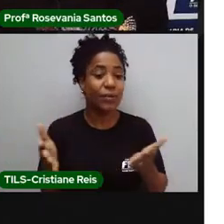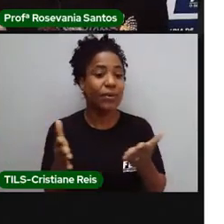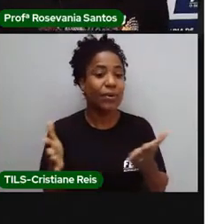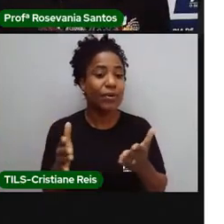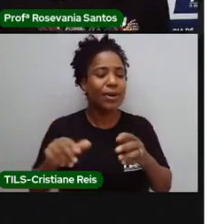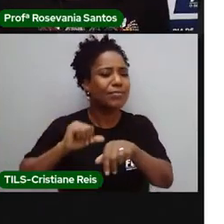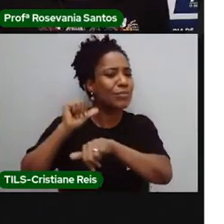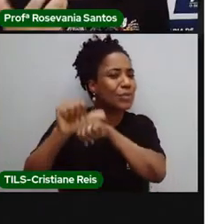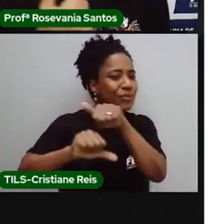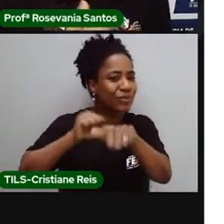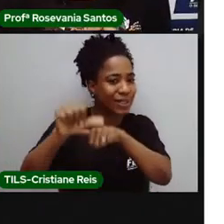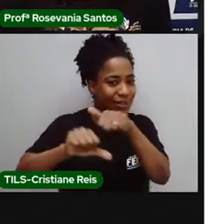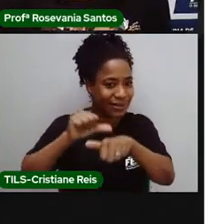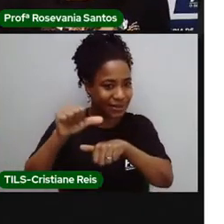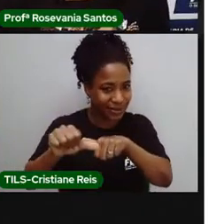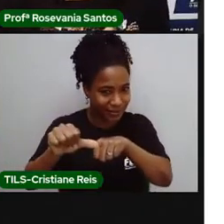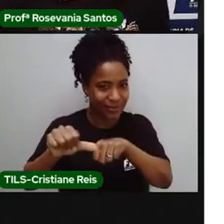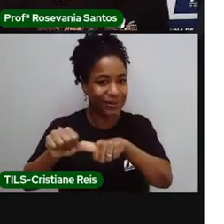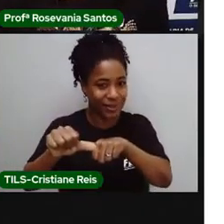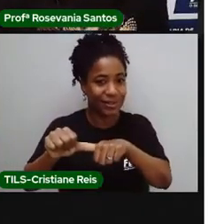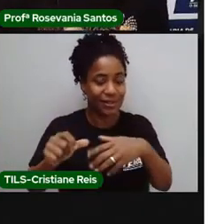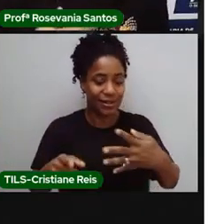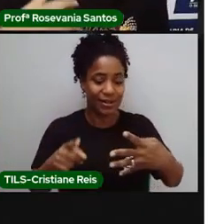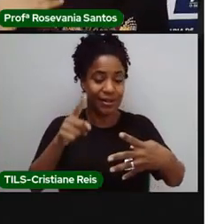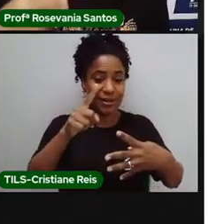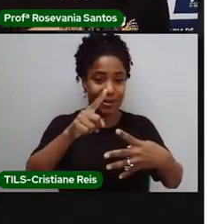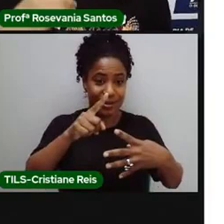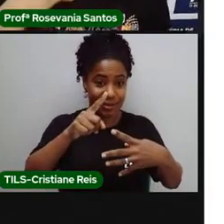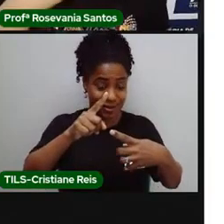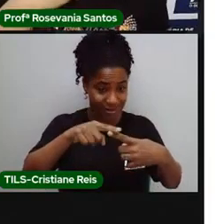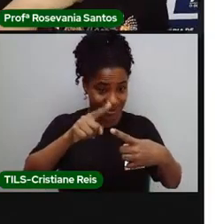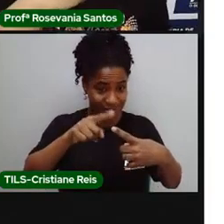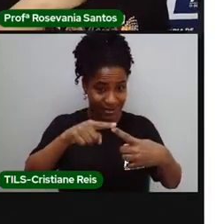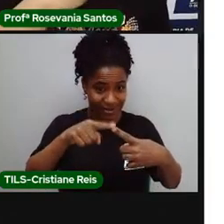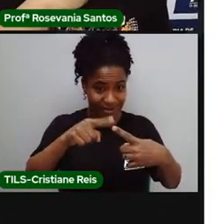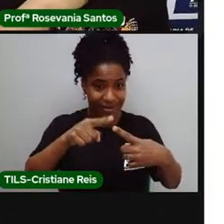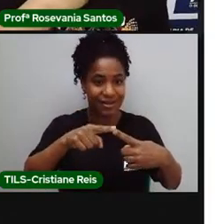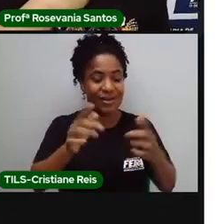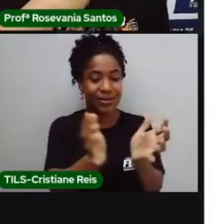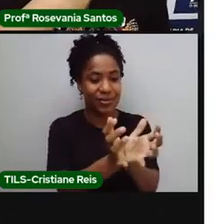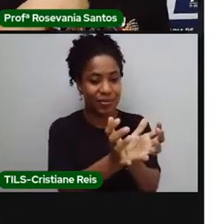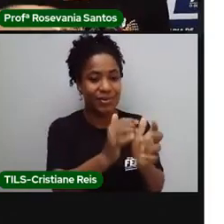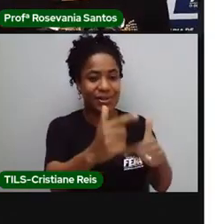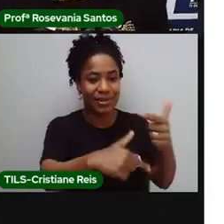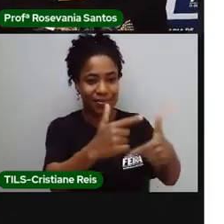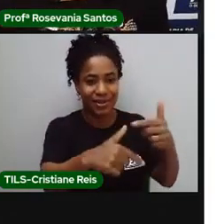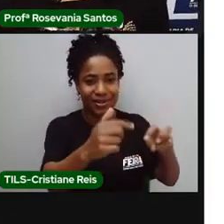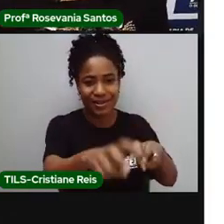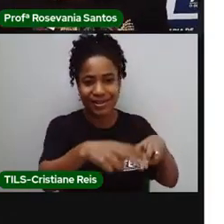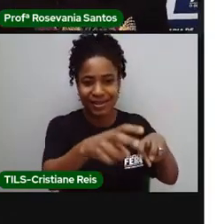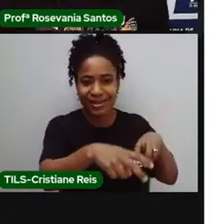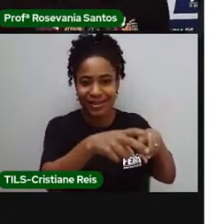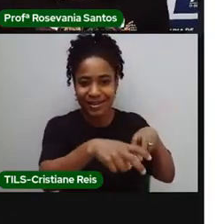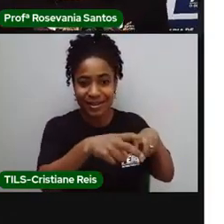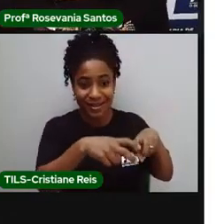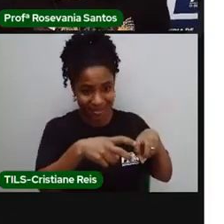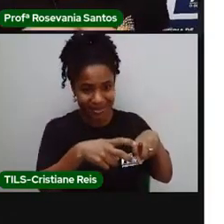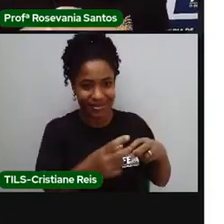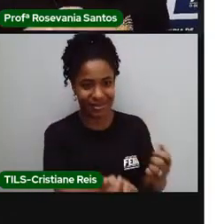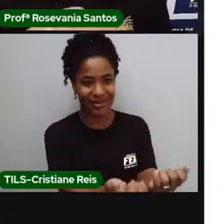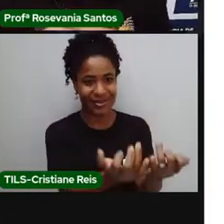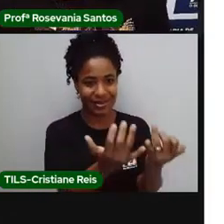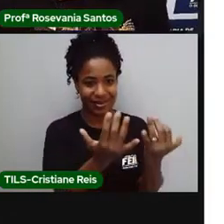Só para a gente voltar à atividade da agricultura, existem colheitas safras que